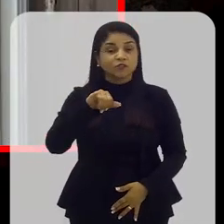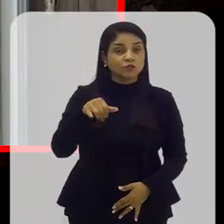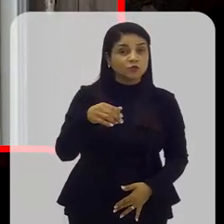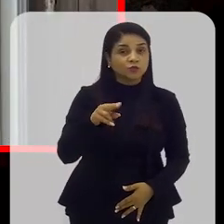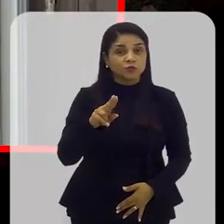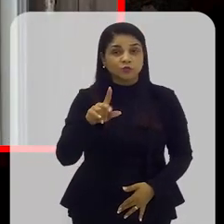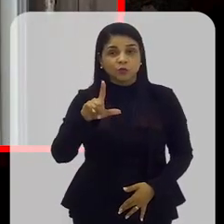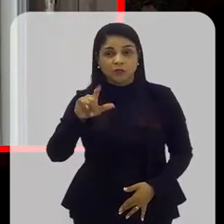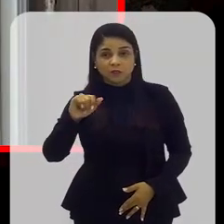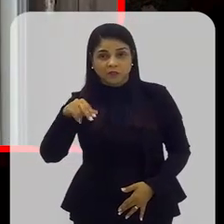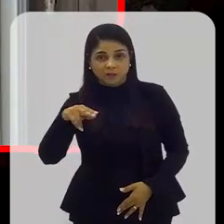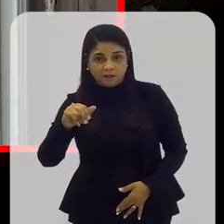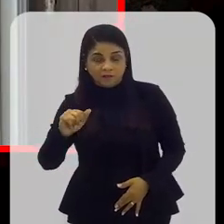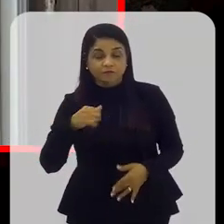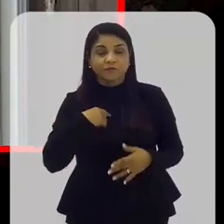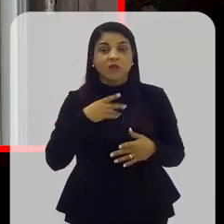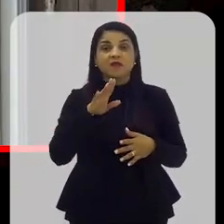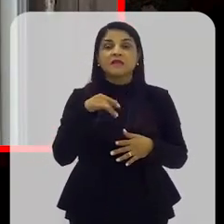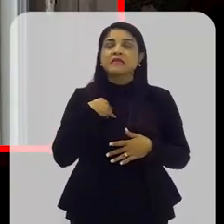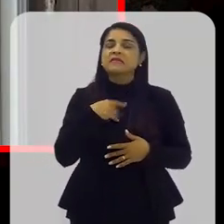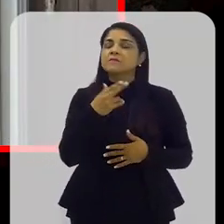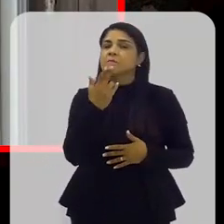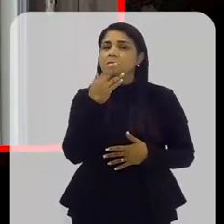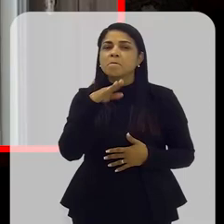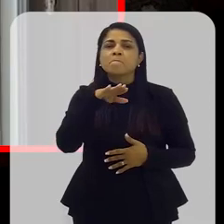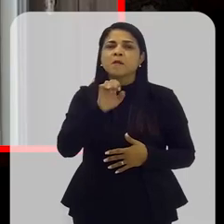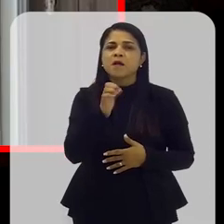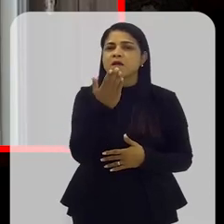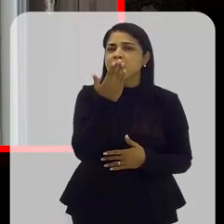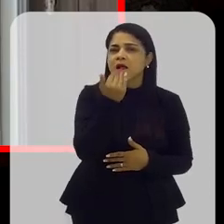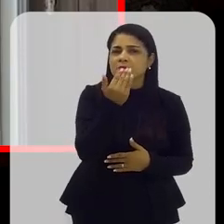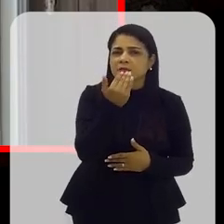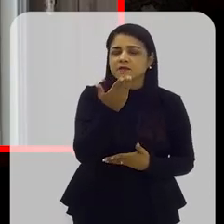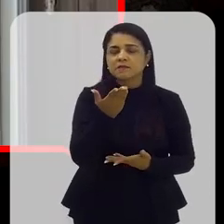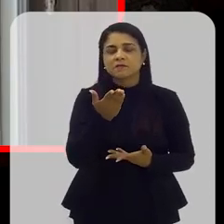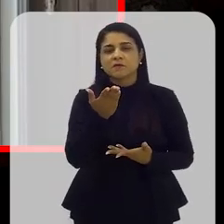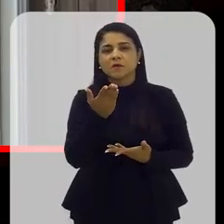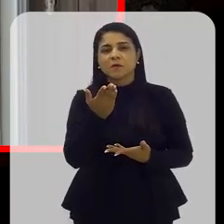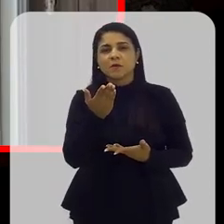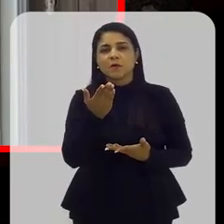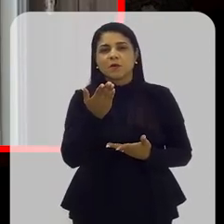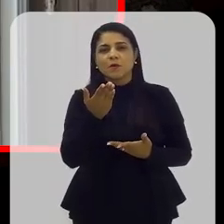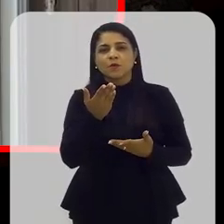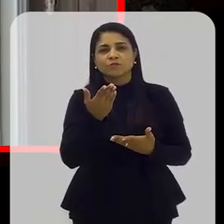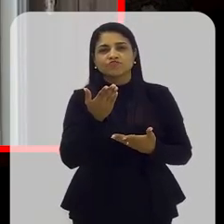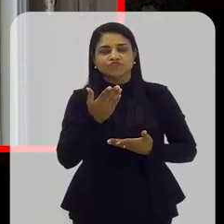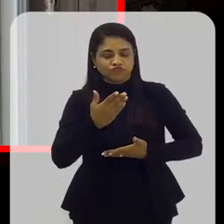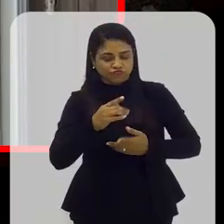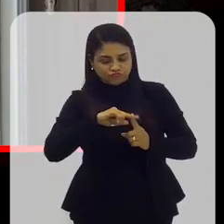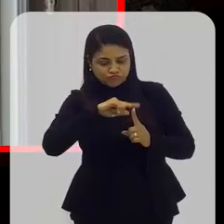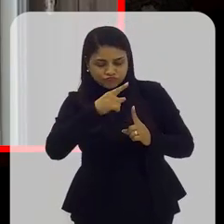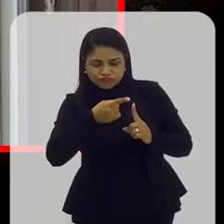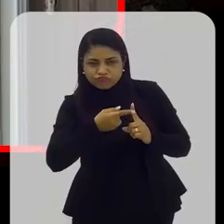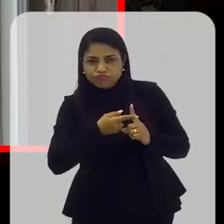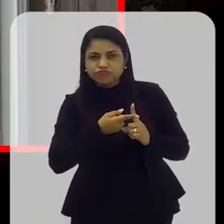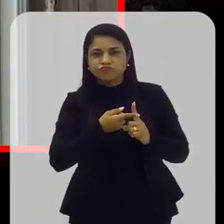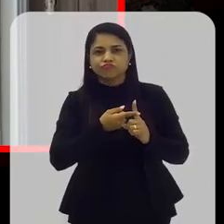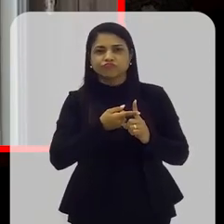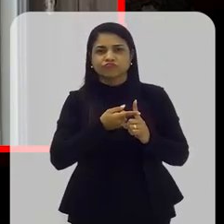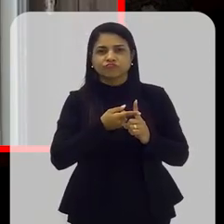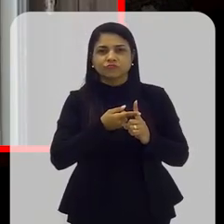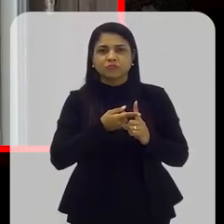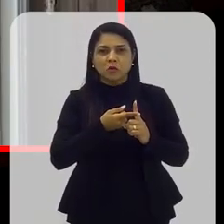Essa questão do pré-natal, a alimentação dessa mãe, uma má alimentação dessa mãe durante a gestação, ela pode gerar